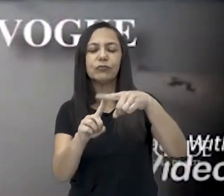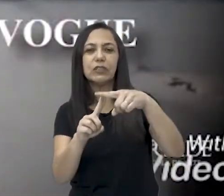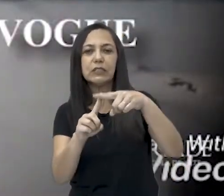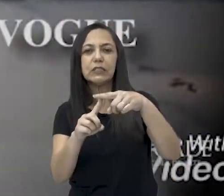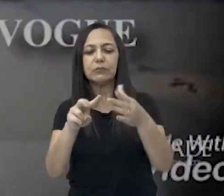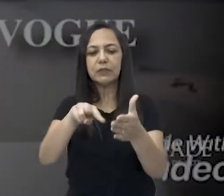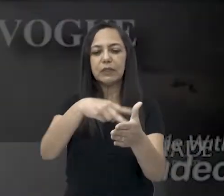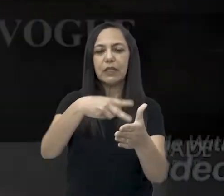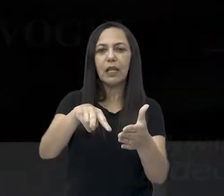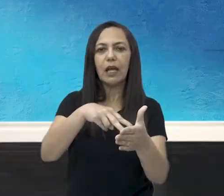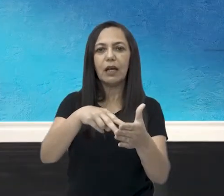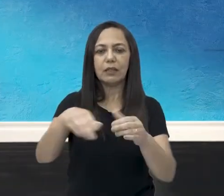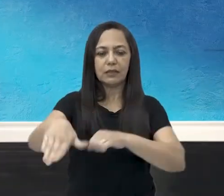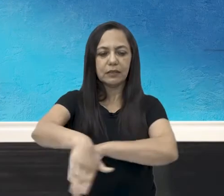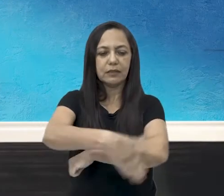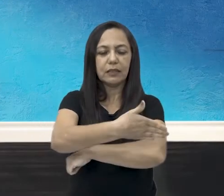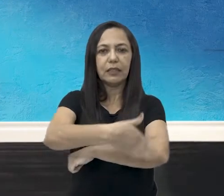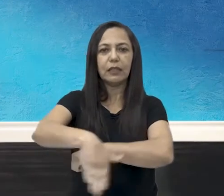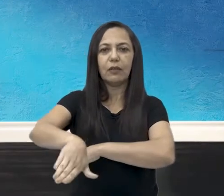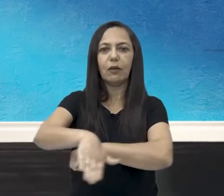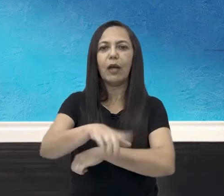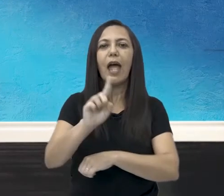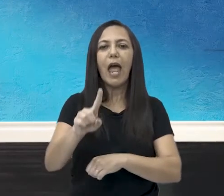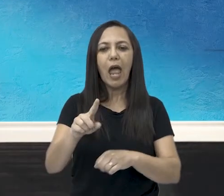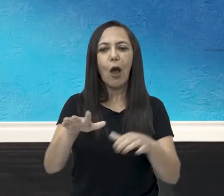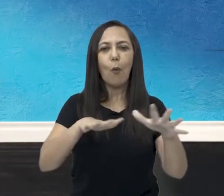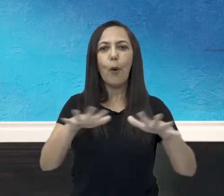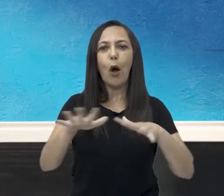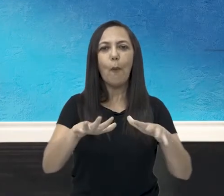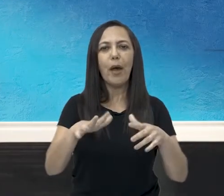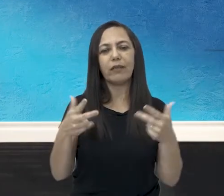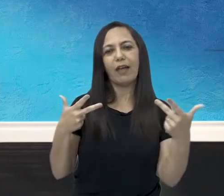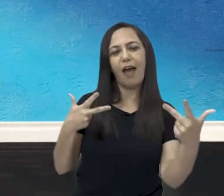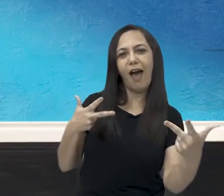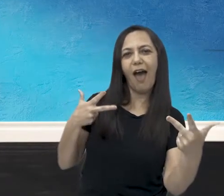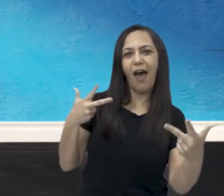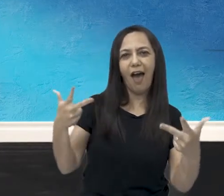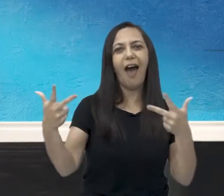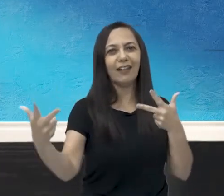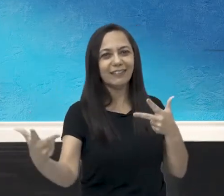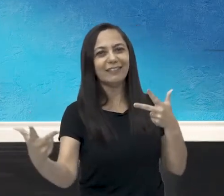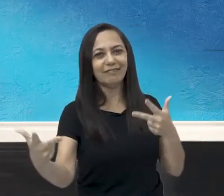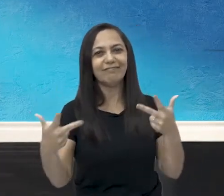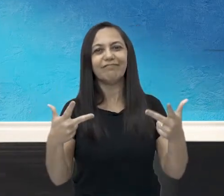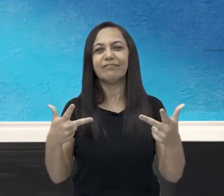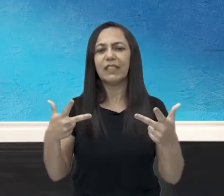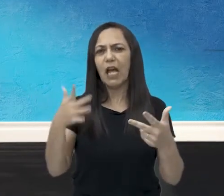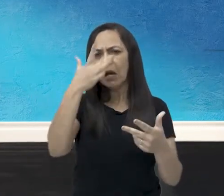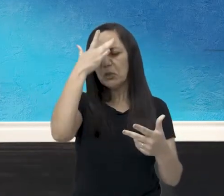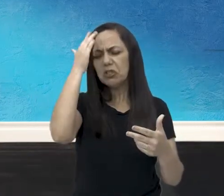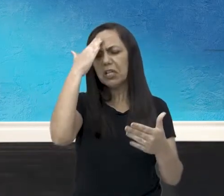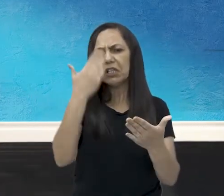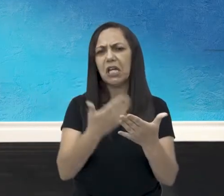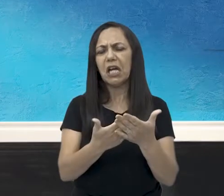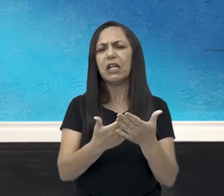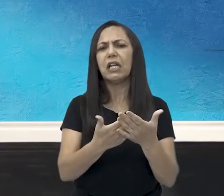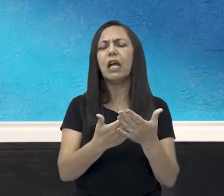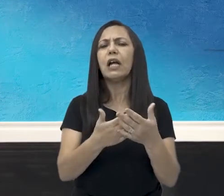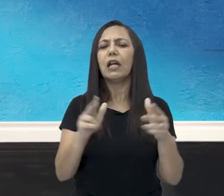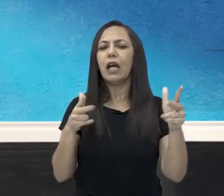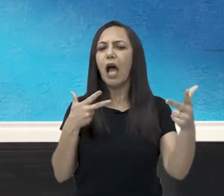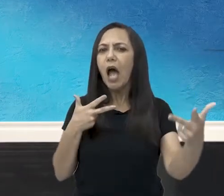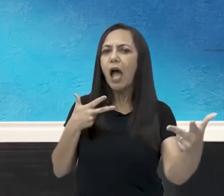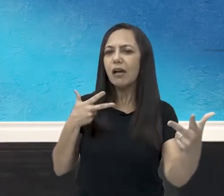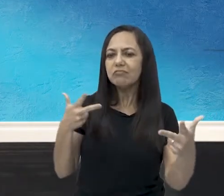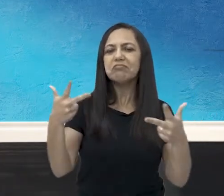roll. Ainda dentro do street dance, depois de alguns anos, só